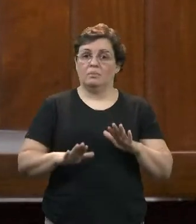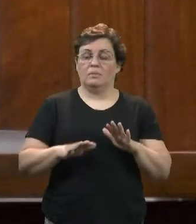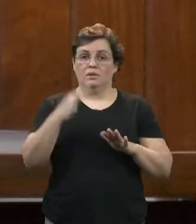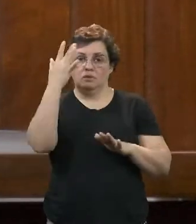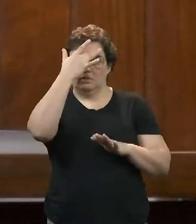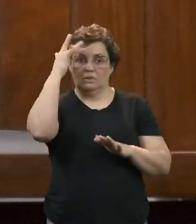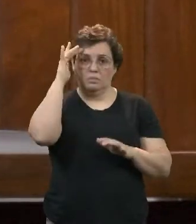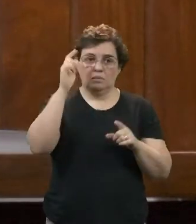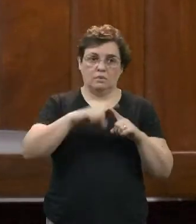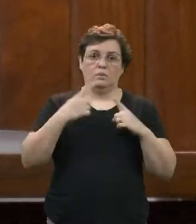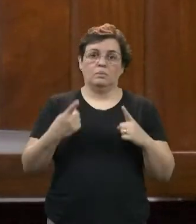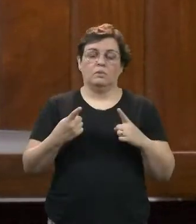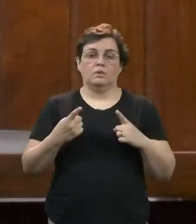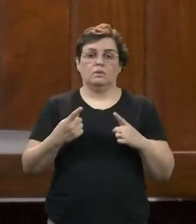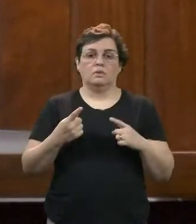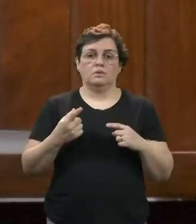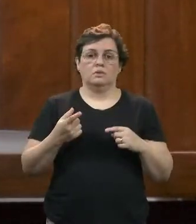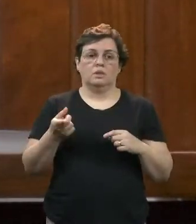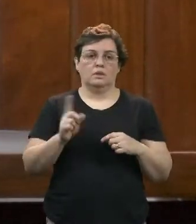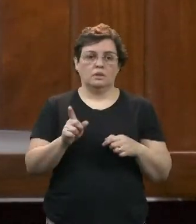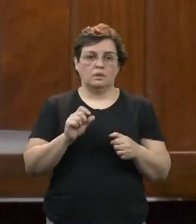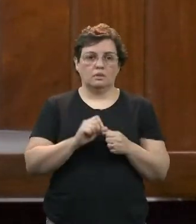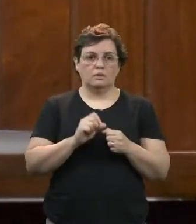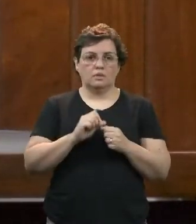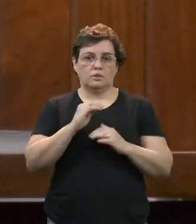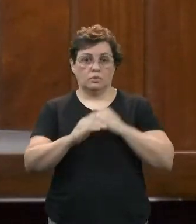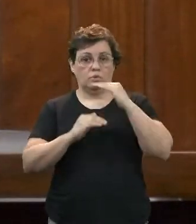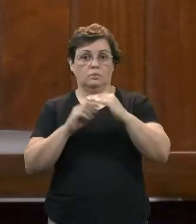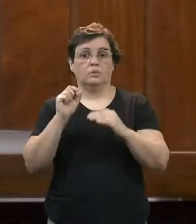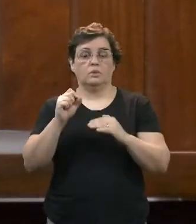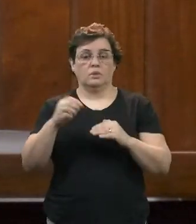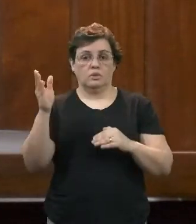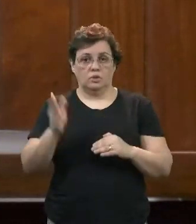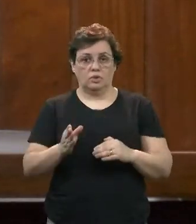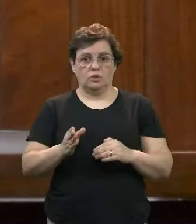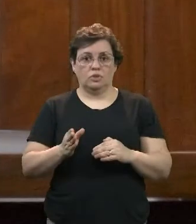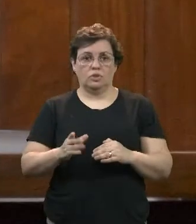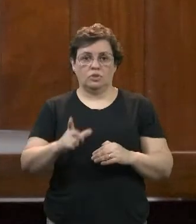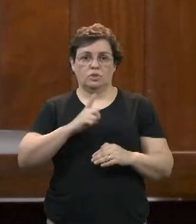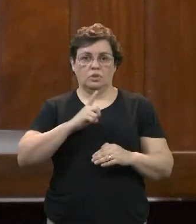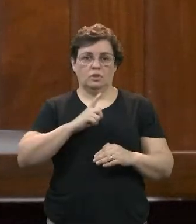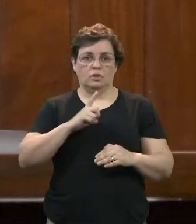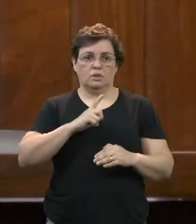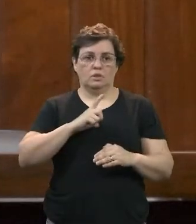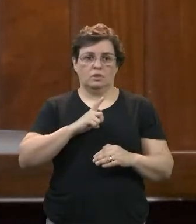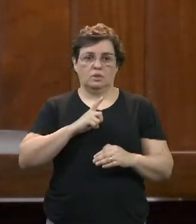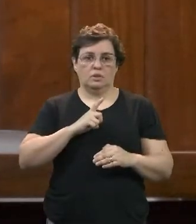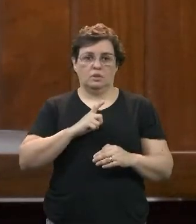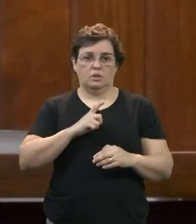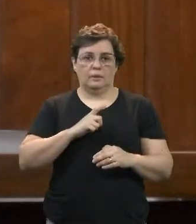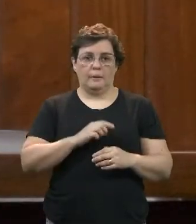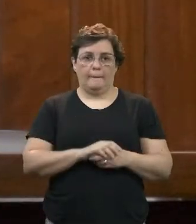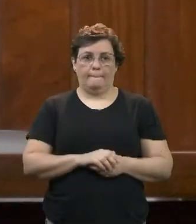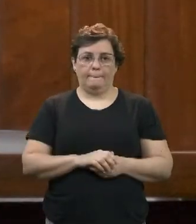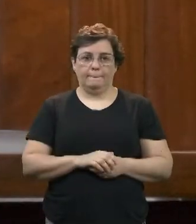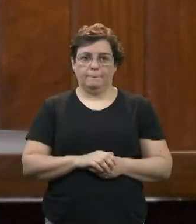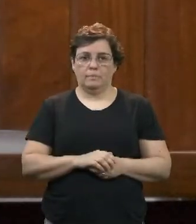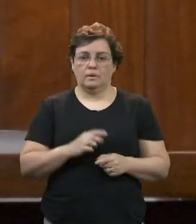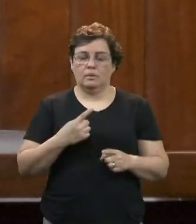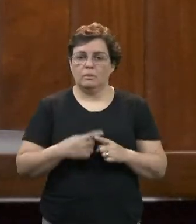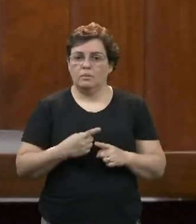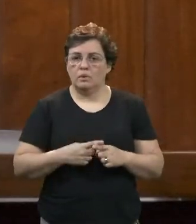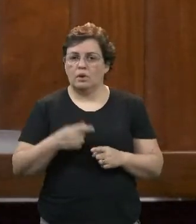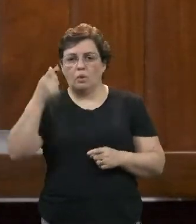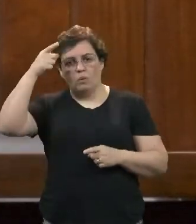Mas sim, não iremos operar superior ao que o cliente já tem. E considerando essa redução e do corte que inclusive teve ontem da taxa